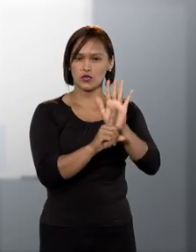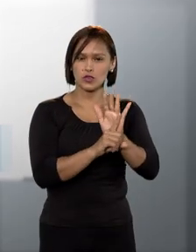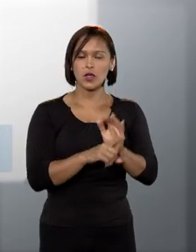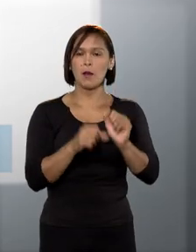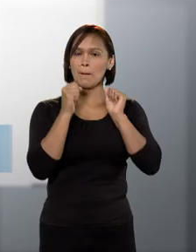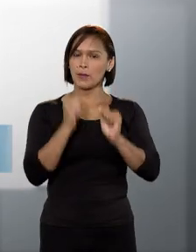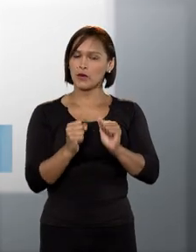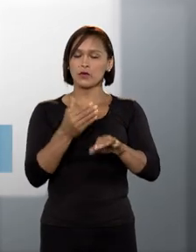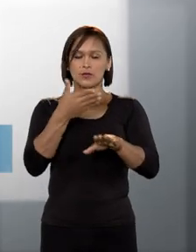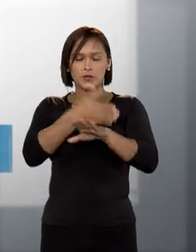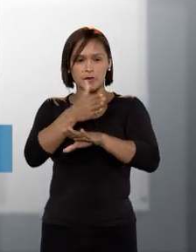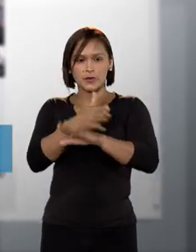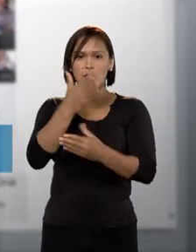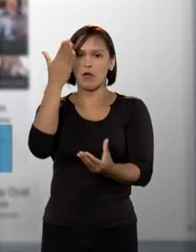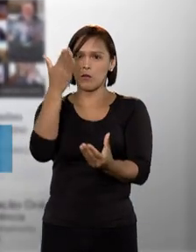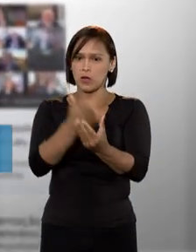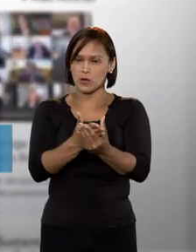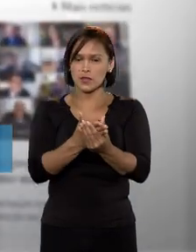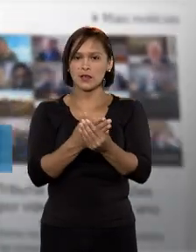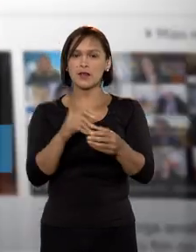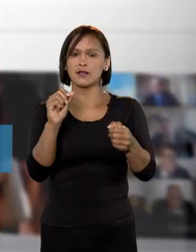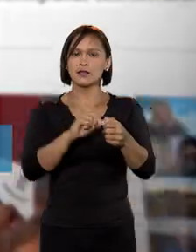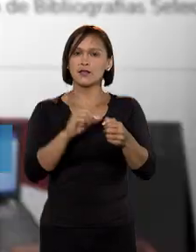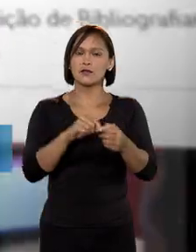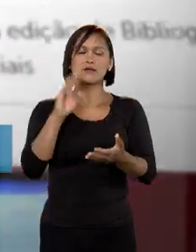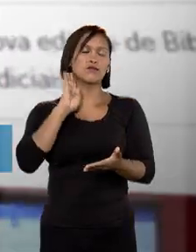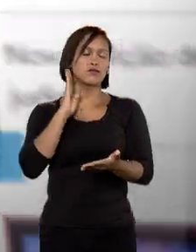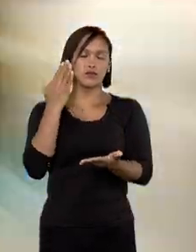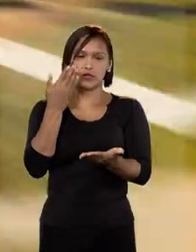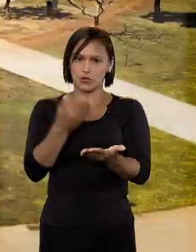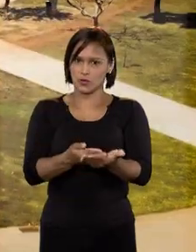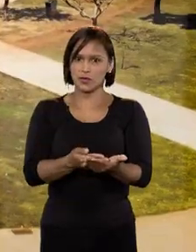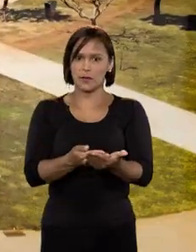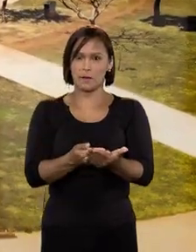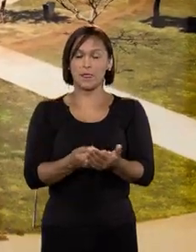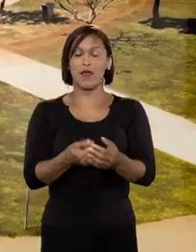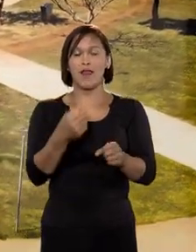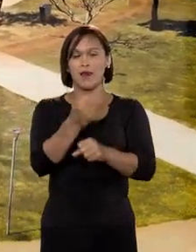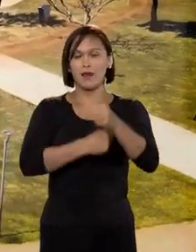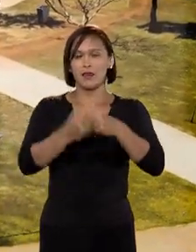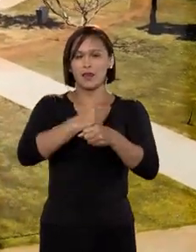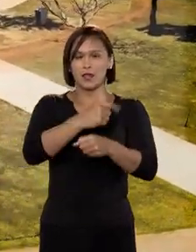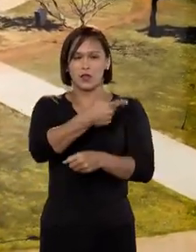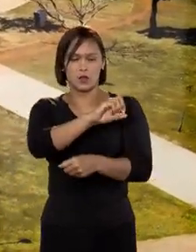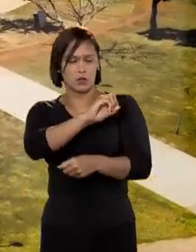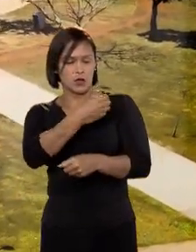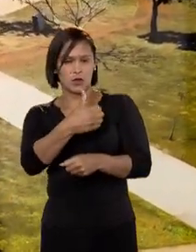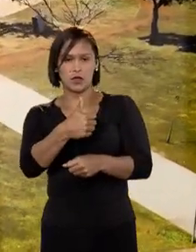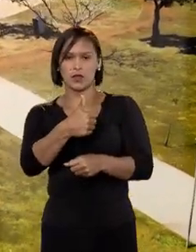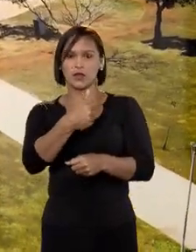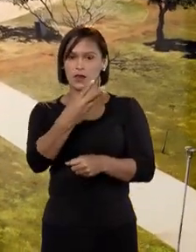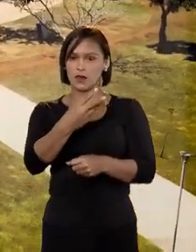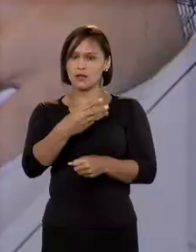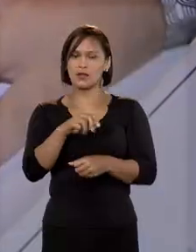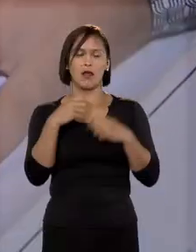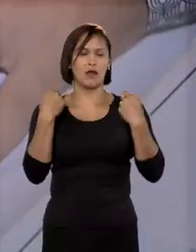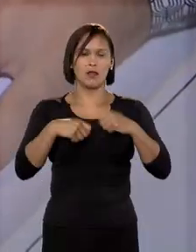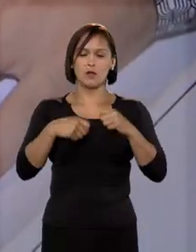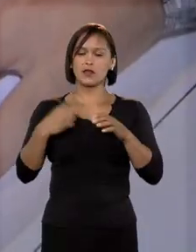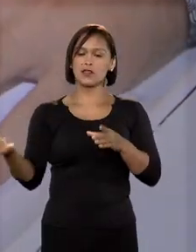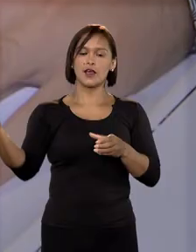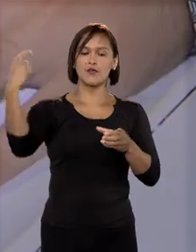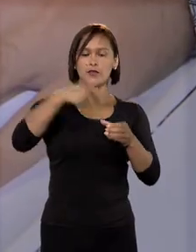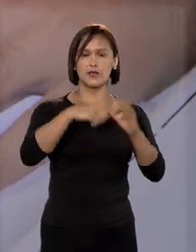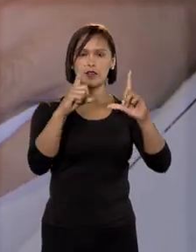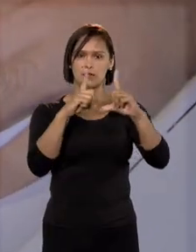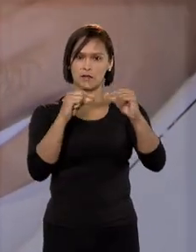podem acessar a íntegra dos processos em tramitação. E desde 2013, já não é preciso vir à Brasília para dar entrada em